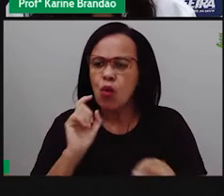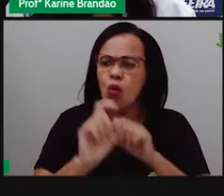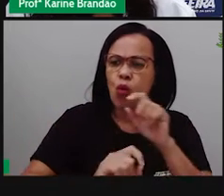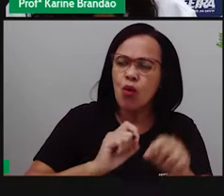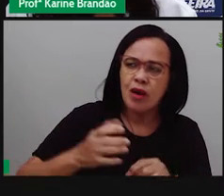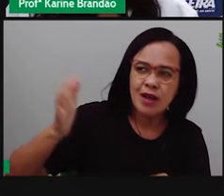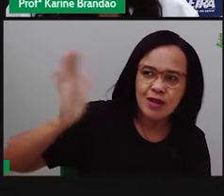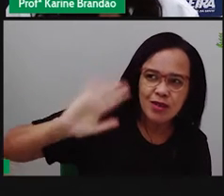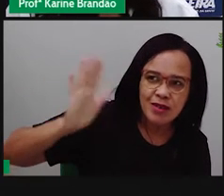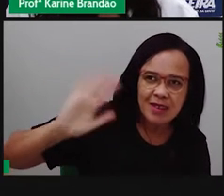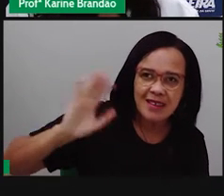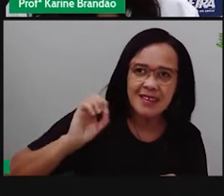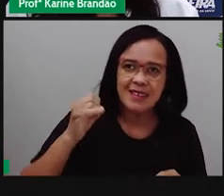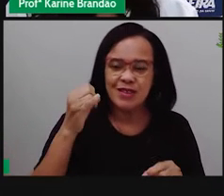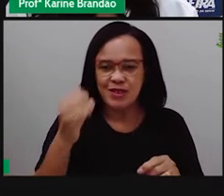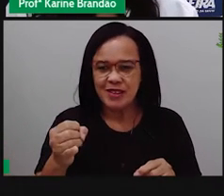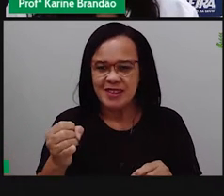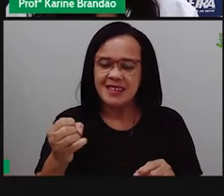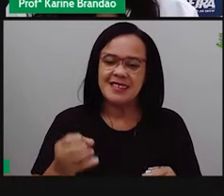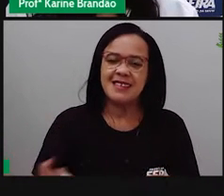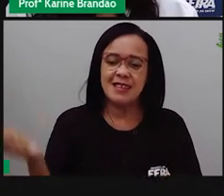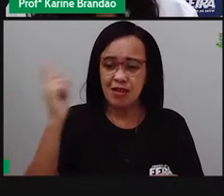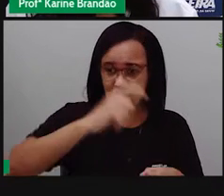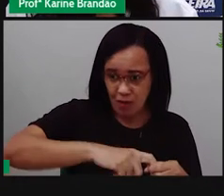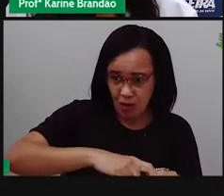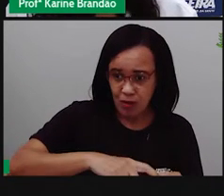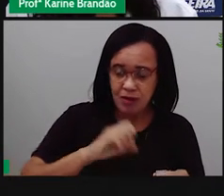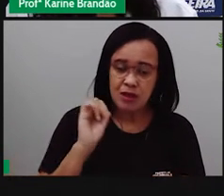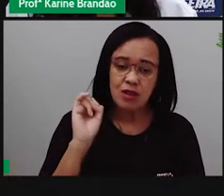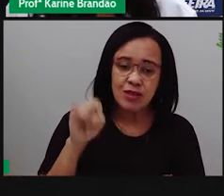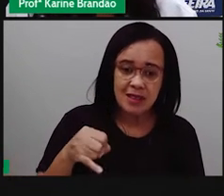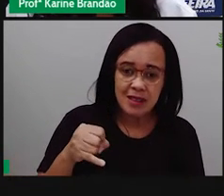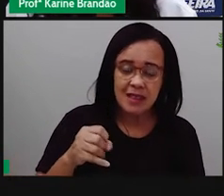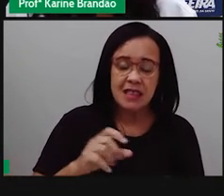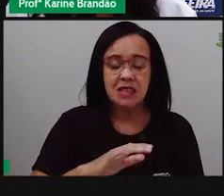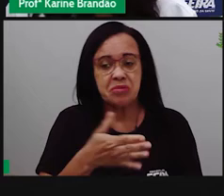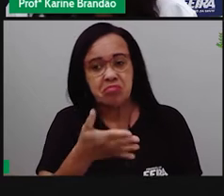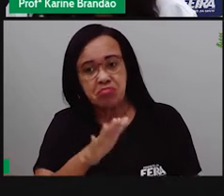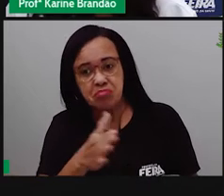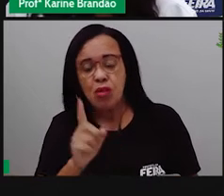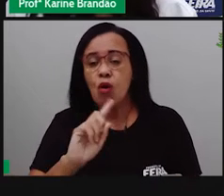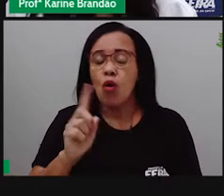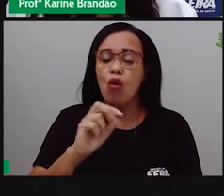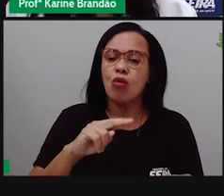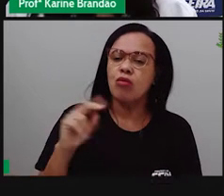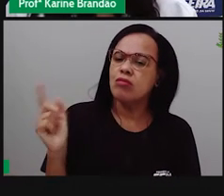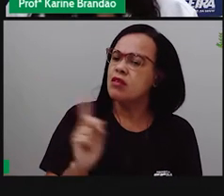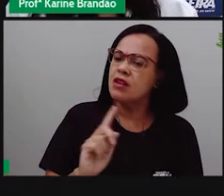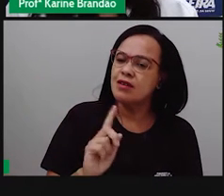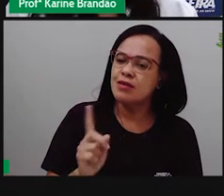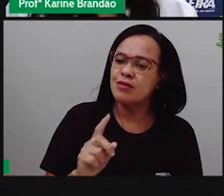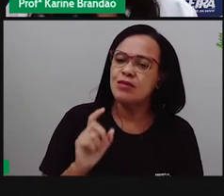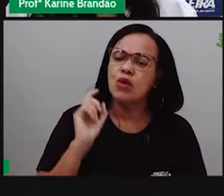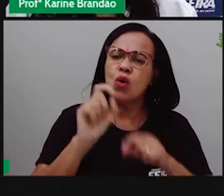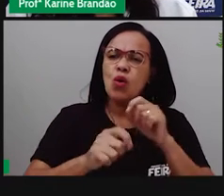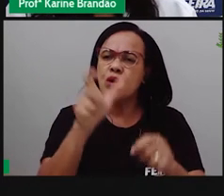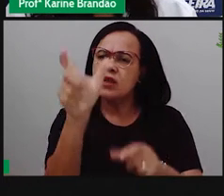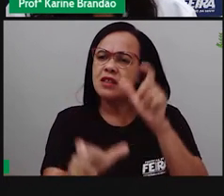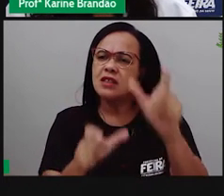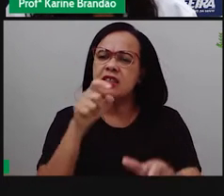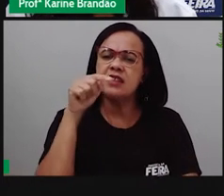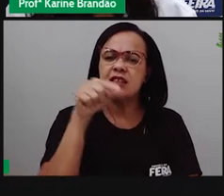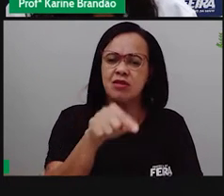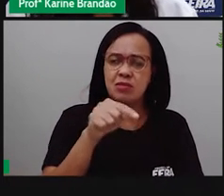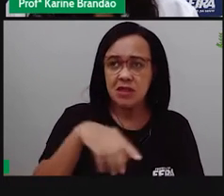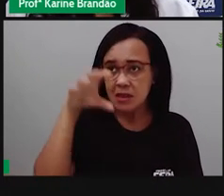seria do nu sem o adorno? O que seria do sim sem o talvez e o não? O que seria de ir sem a